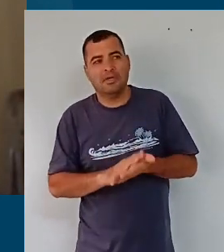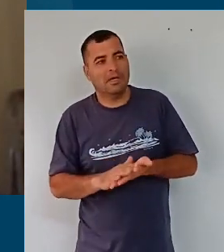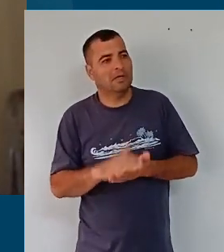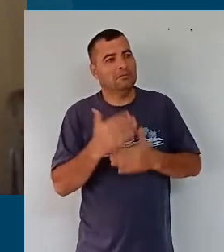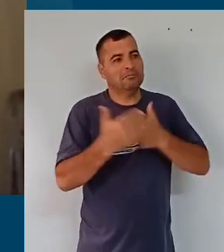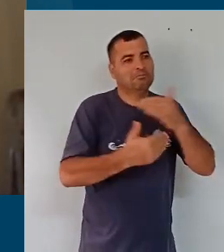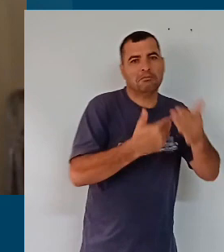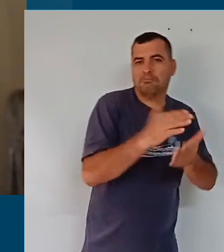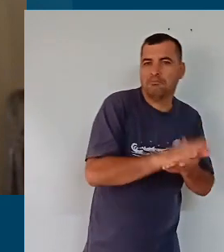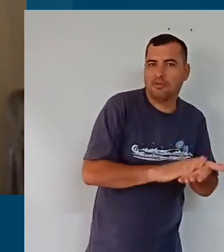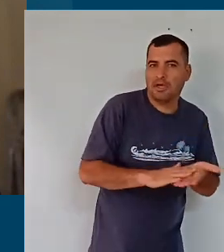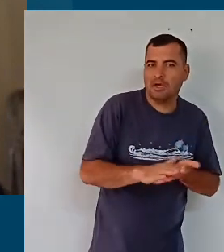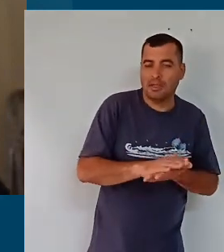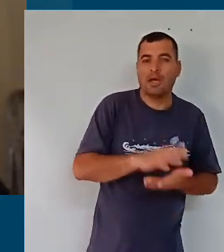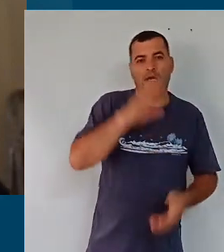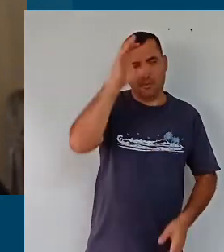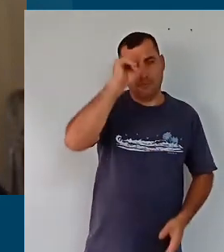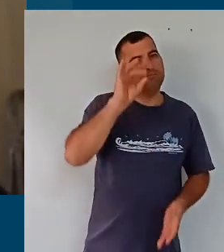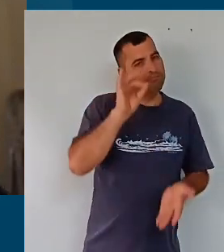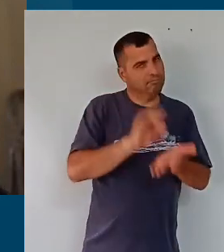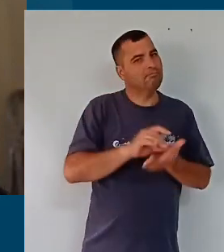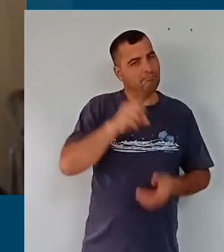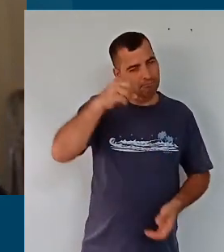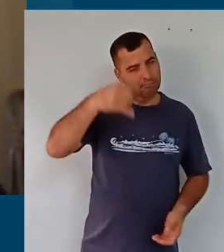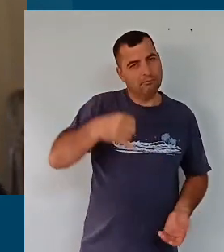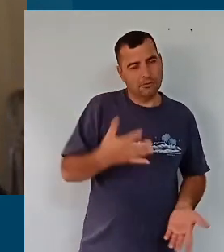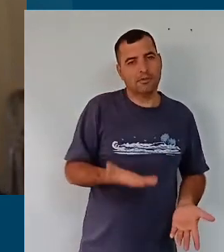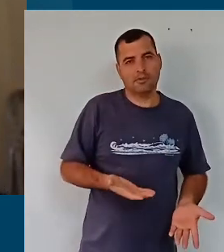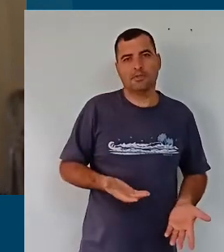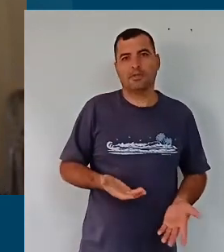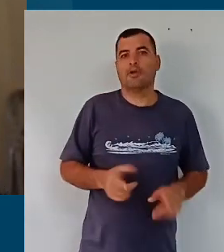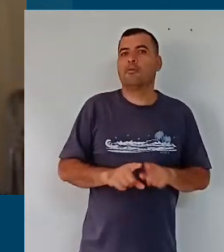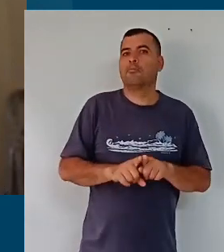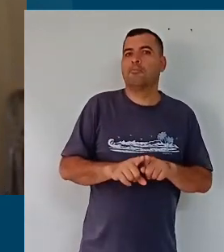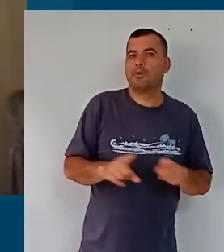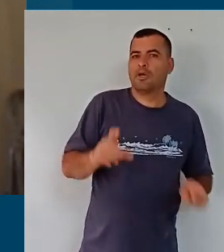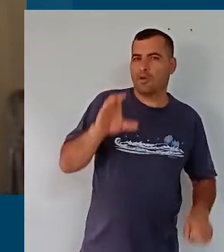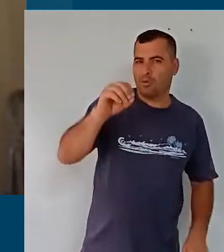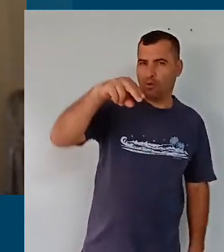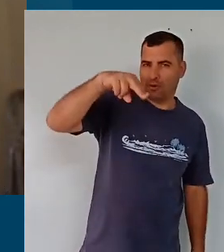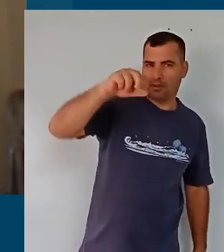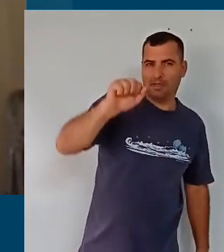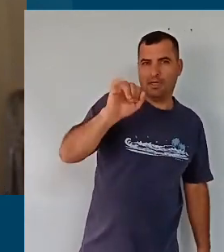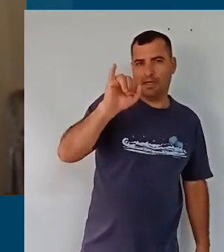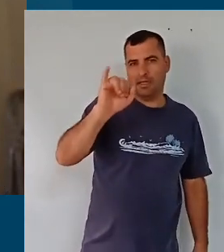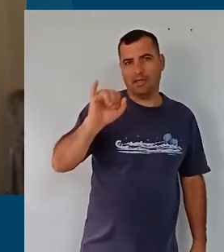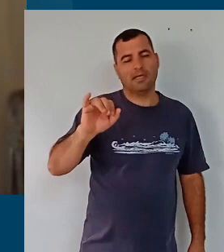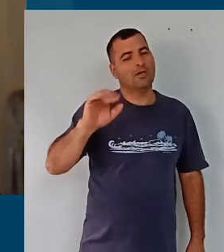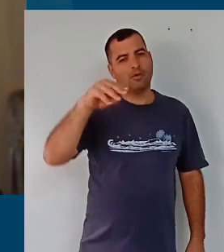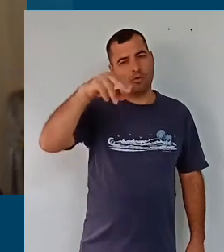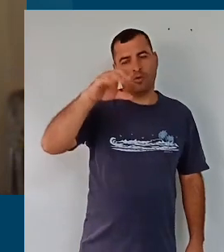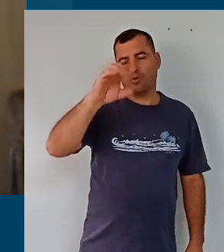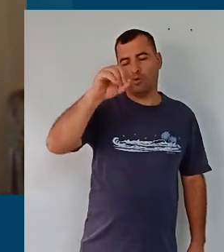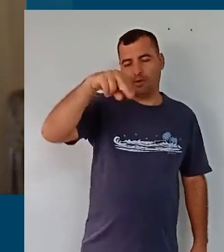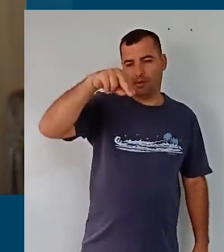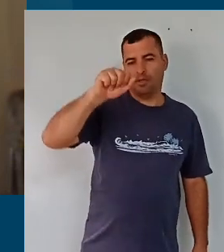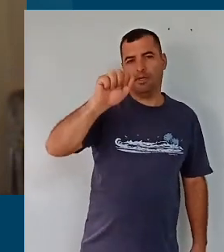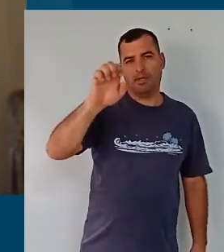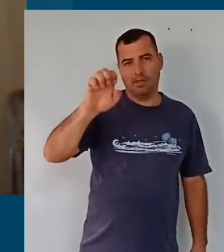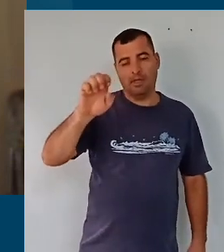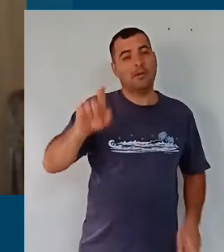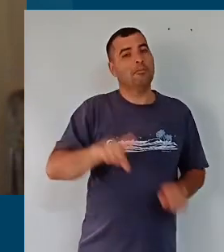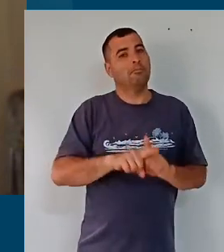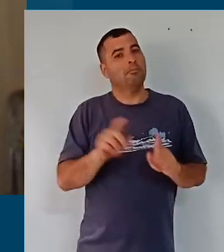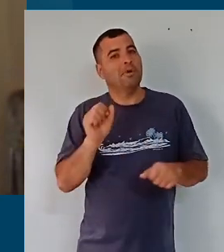nada foi produzido. Aprendemos muito com aquele movimento do CONAI, da Conferência Nacional de Educação, mas